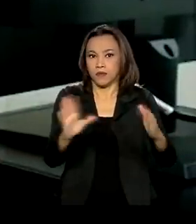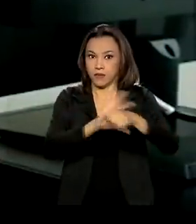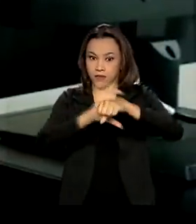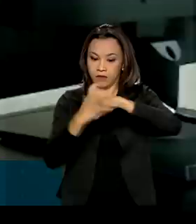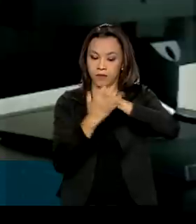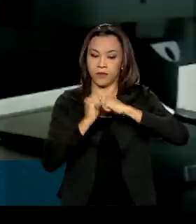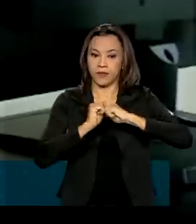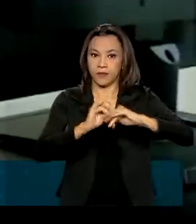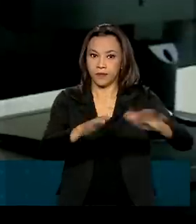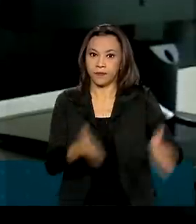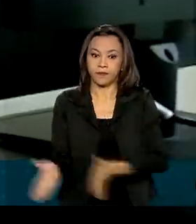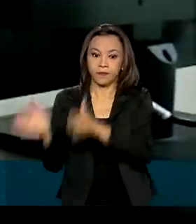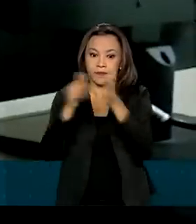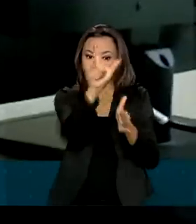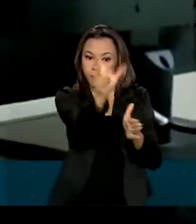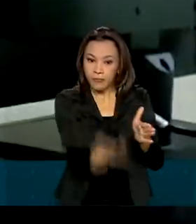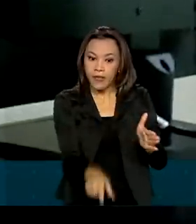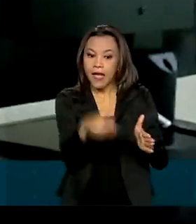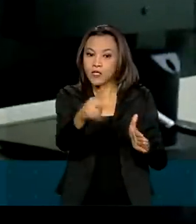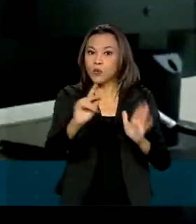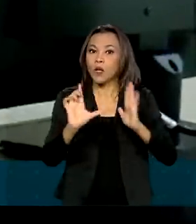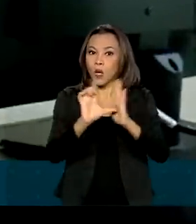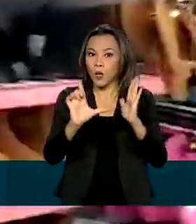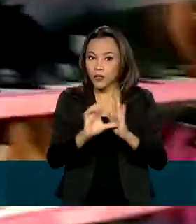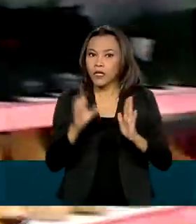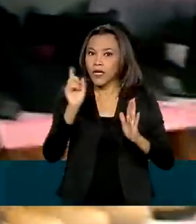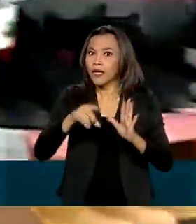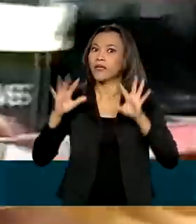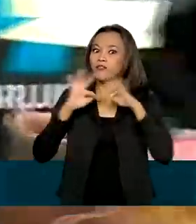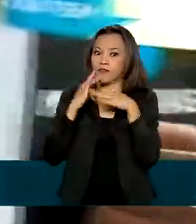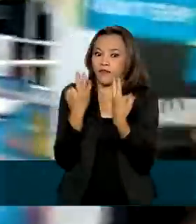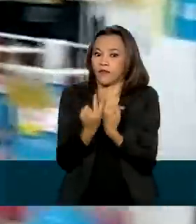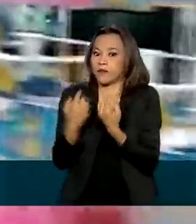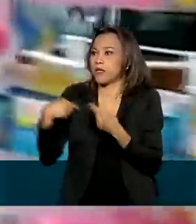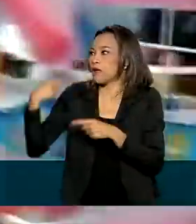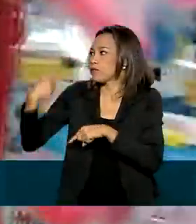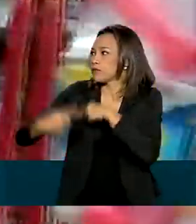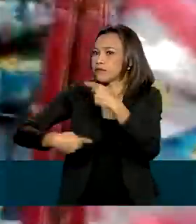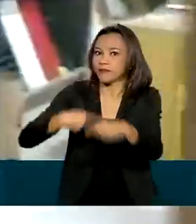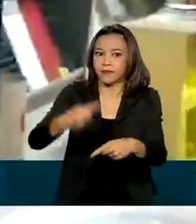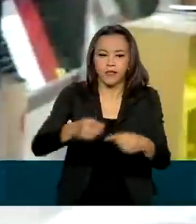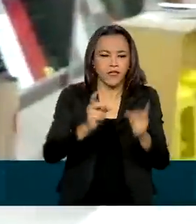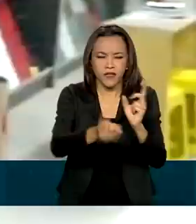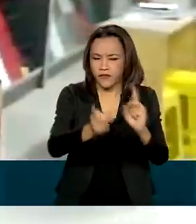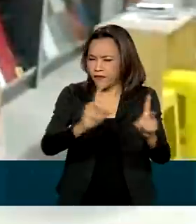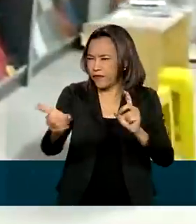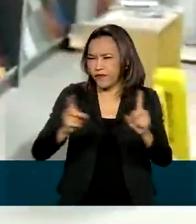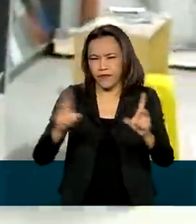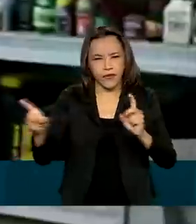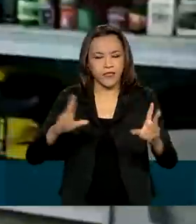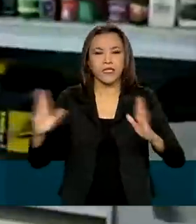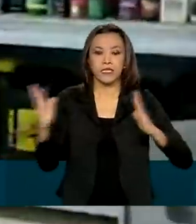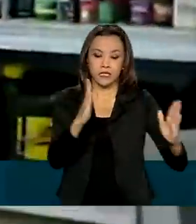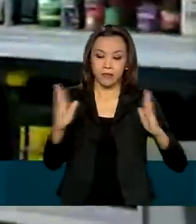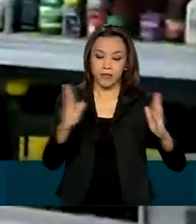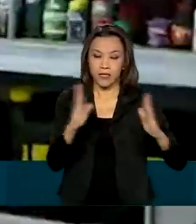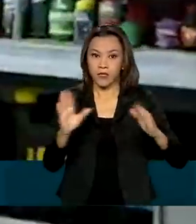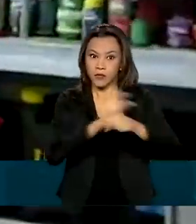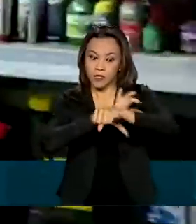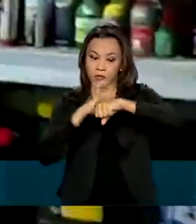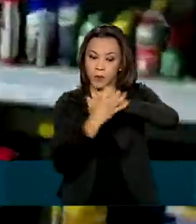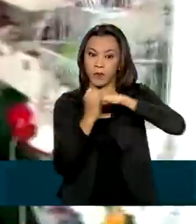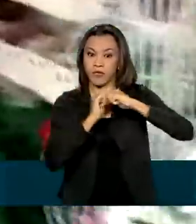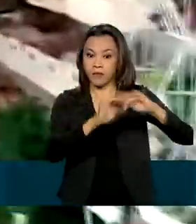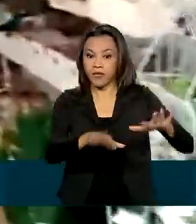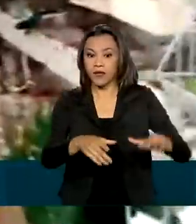Bezerra é uma empresa de família que cresceu com o tempo e vende de tudo um pouco. Durante a pandemia, as contas ficaram